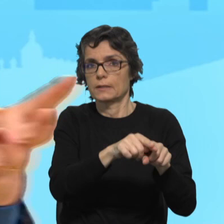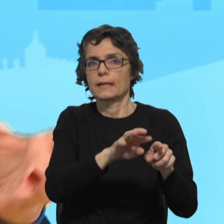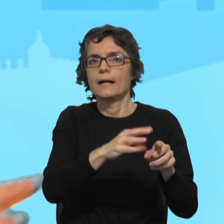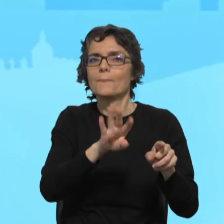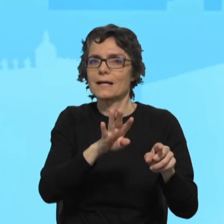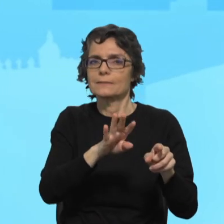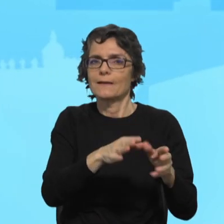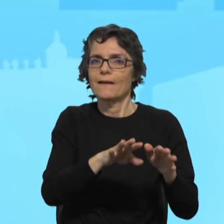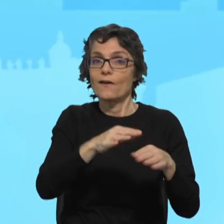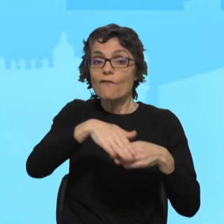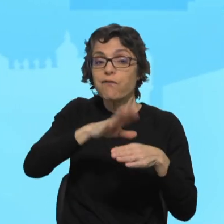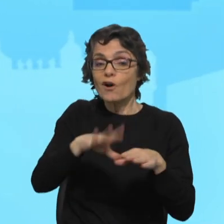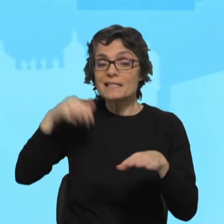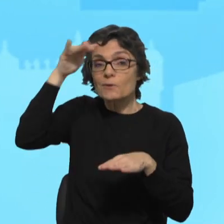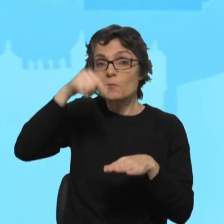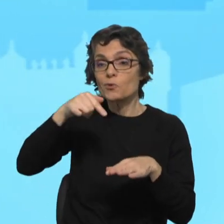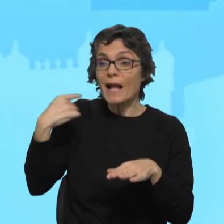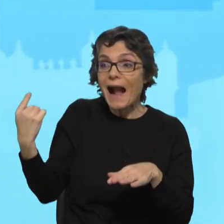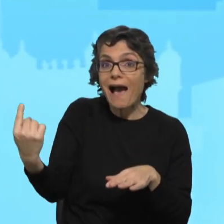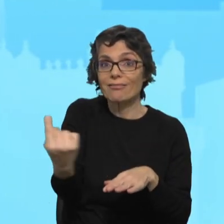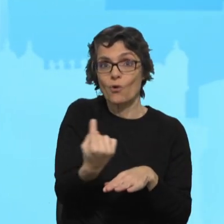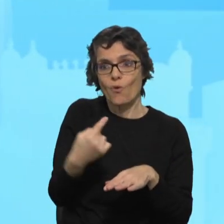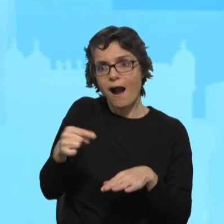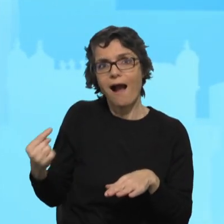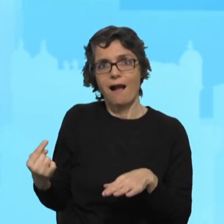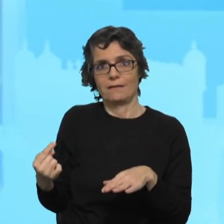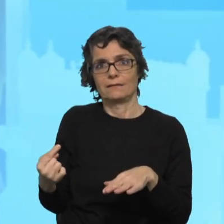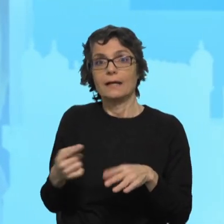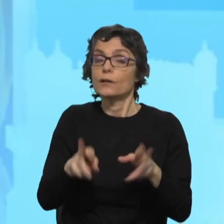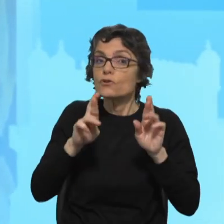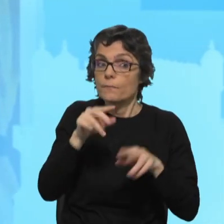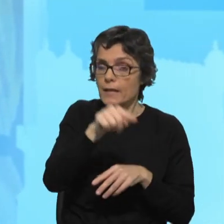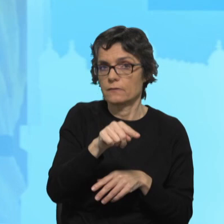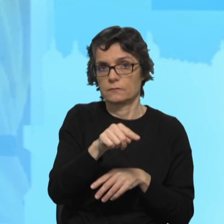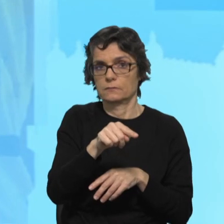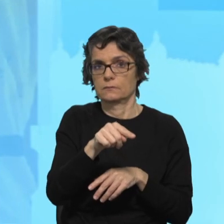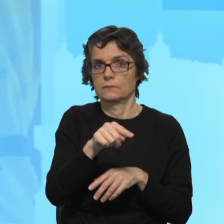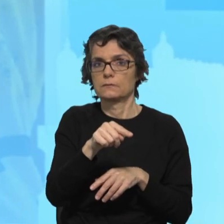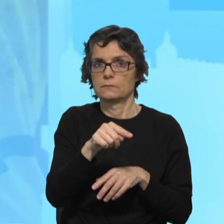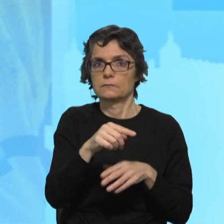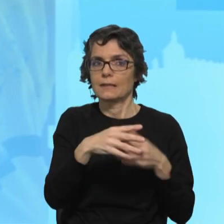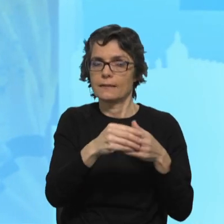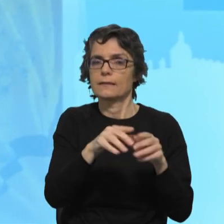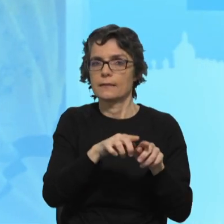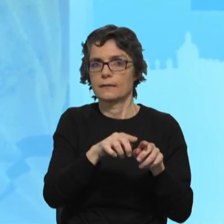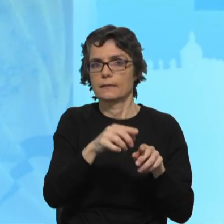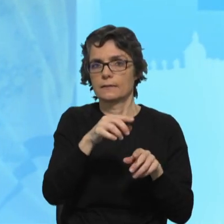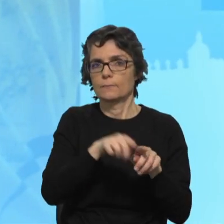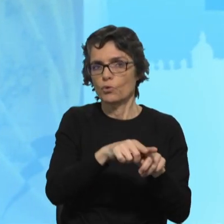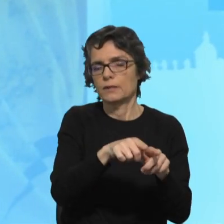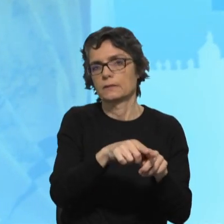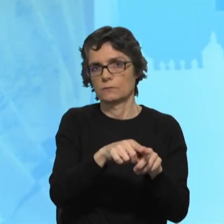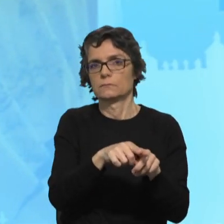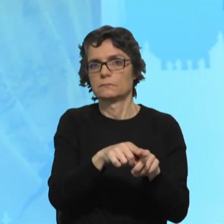que teremos, espero que tínhamos políticos à altura destes desafios, confio que sim, e também isso vai depender de